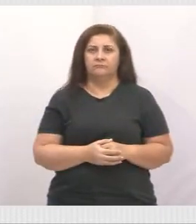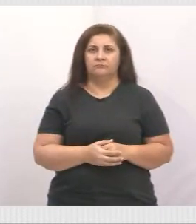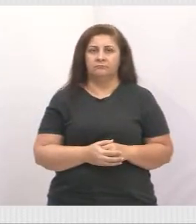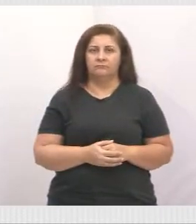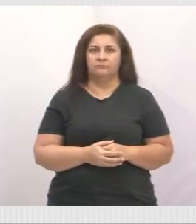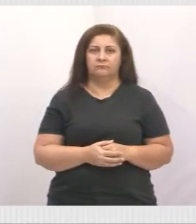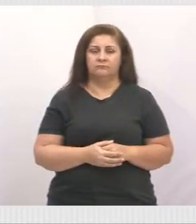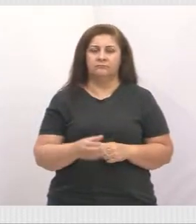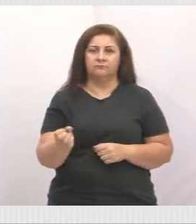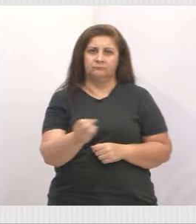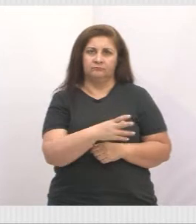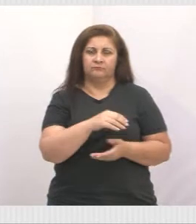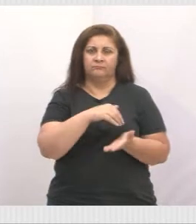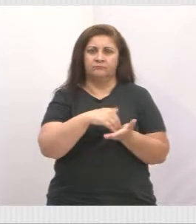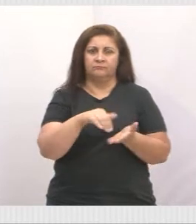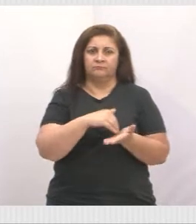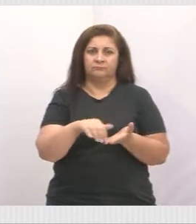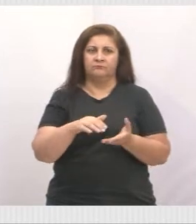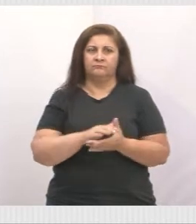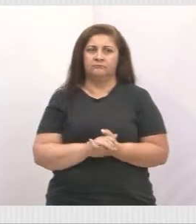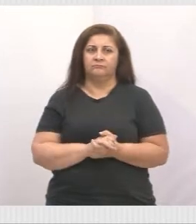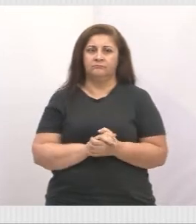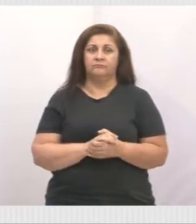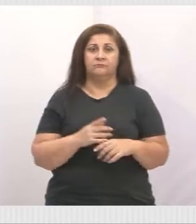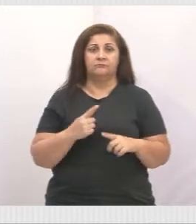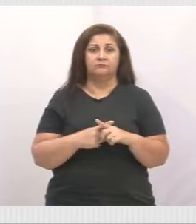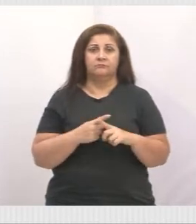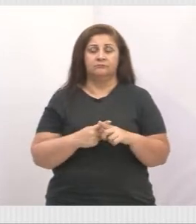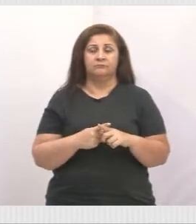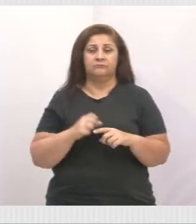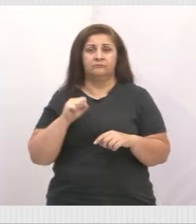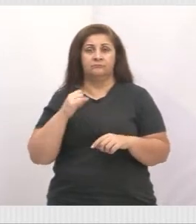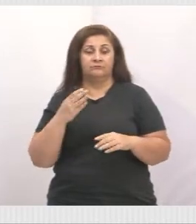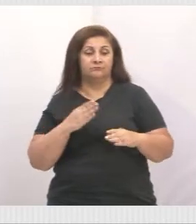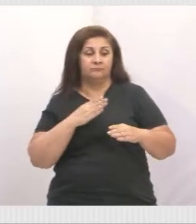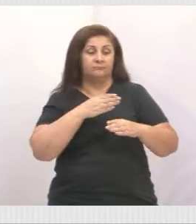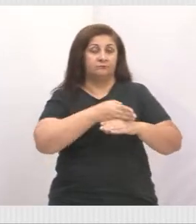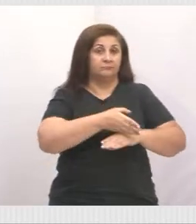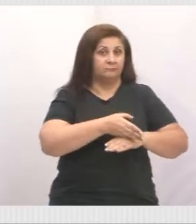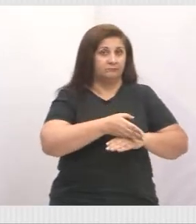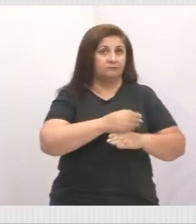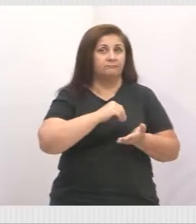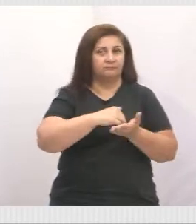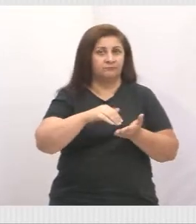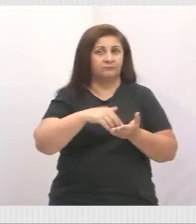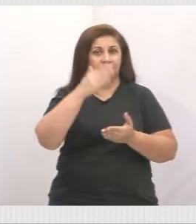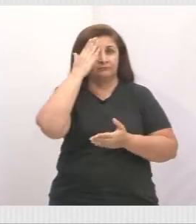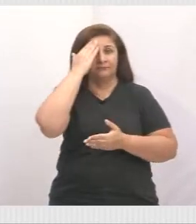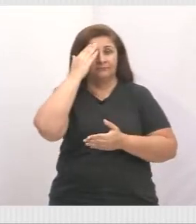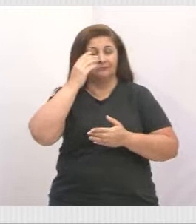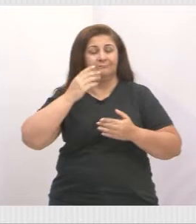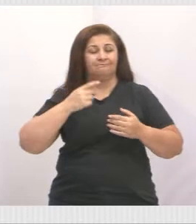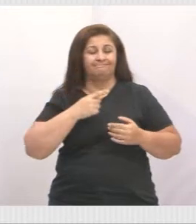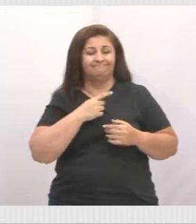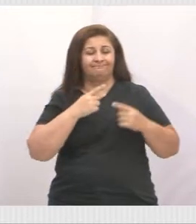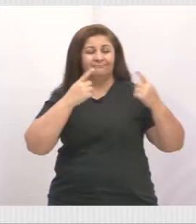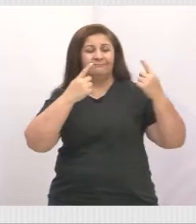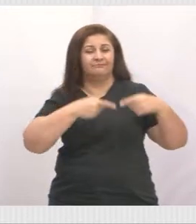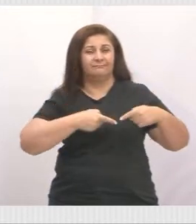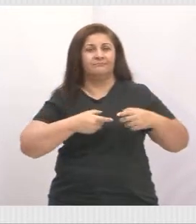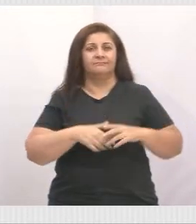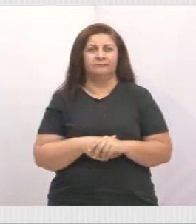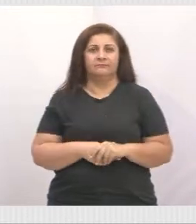novo secretário de infraestrutura, porque quem entra na infraestrutura sabe que lá é um desafio muito grande,